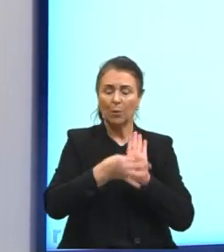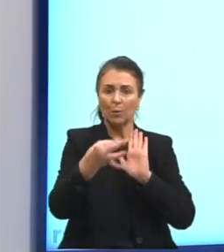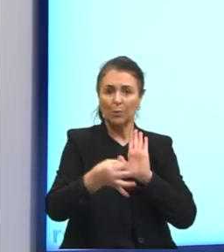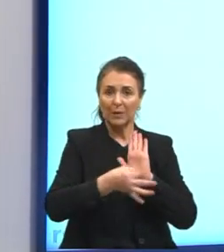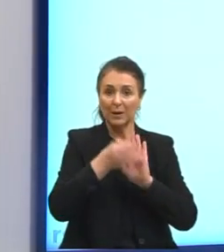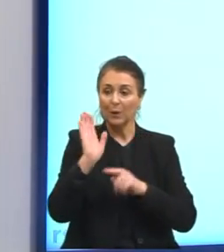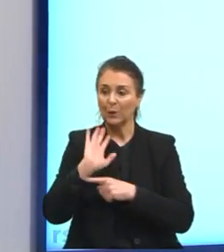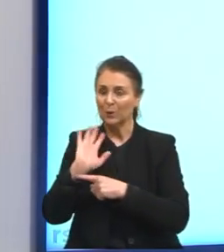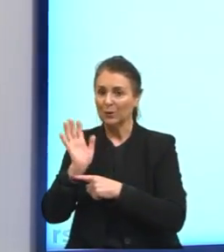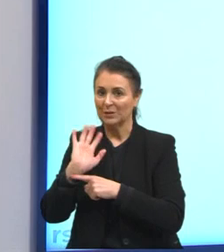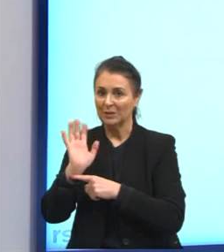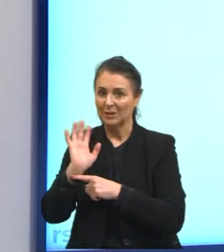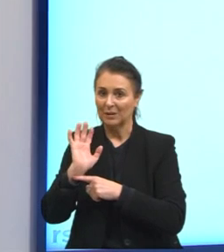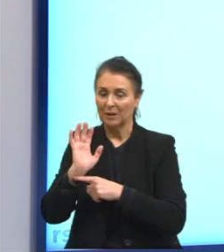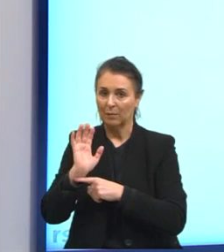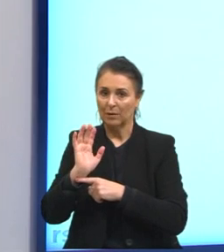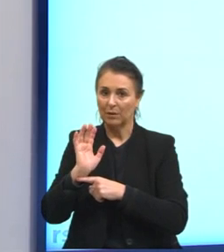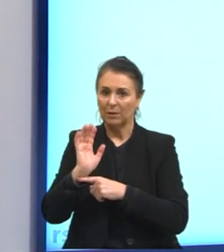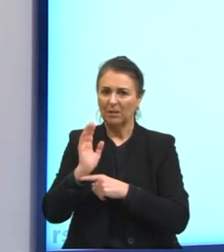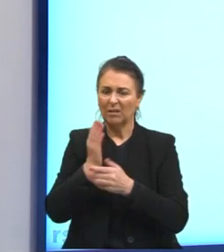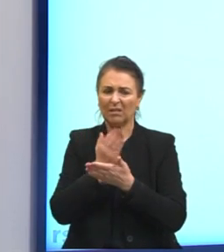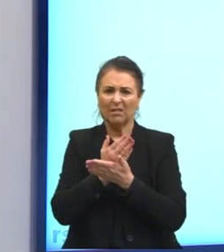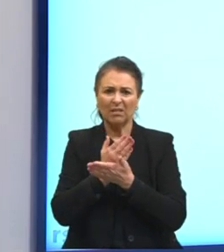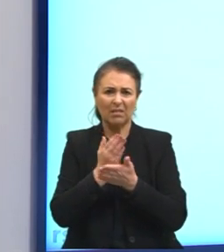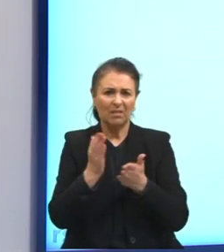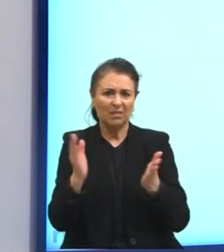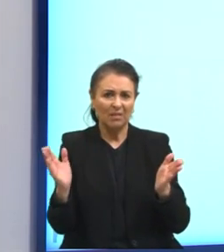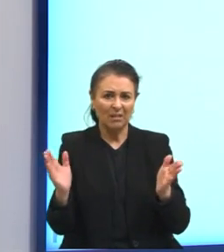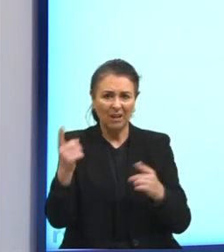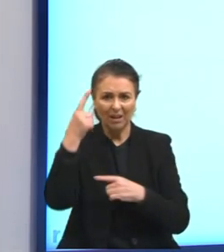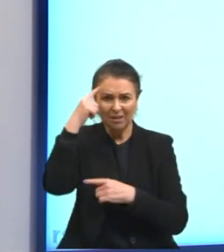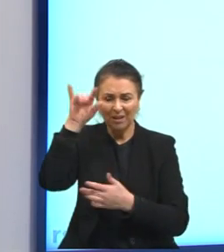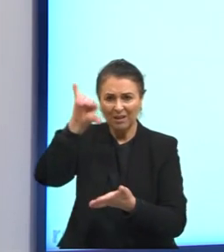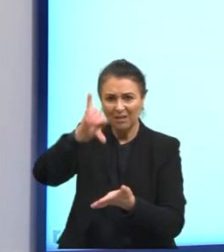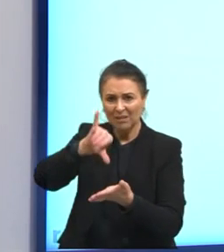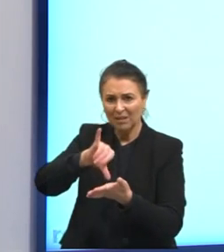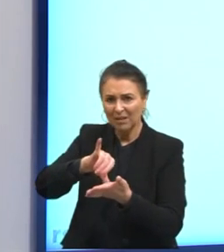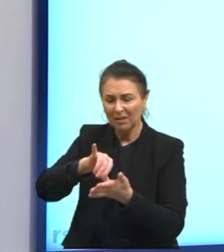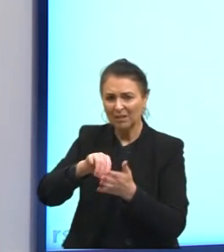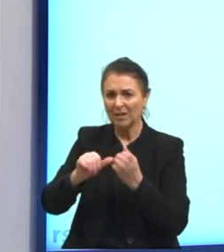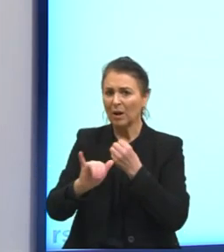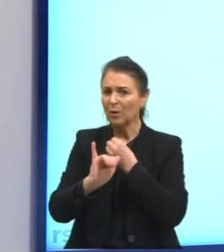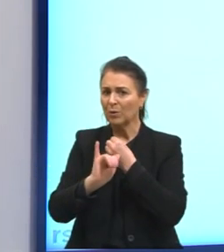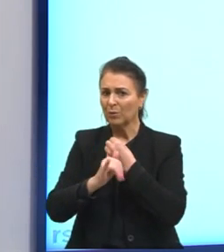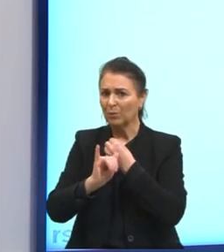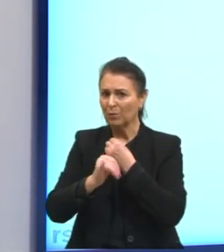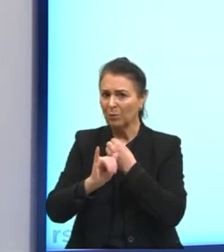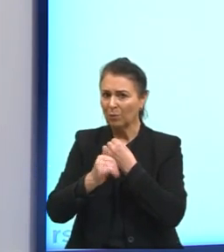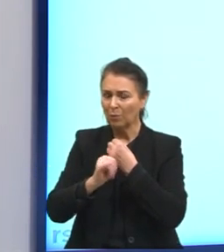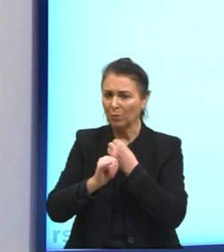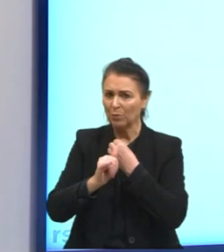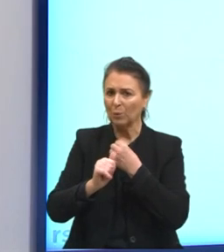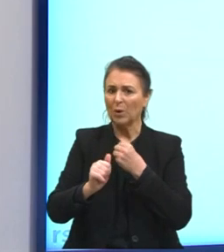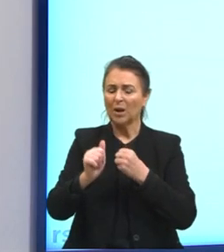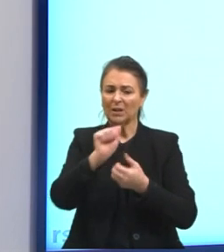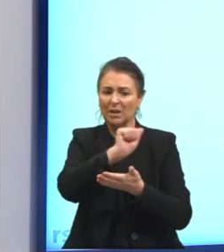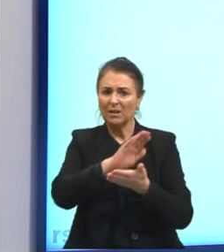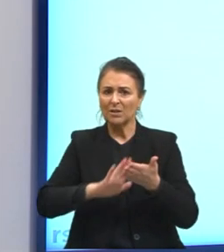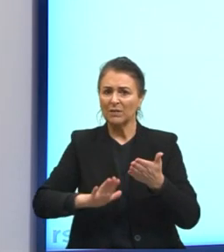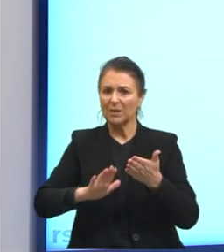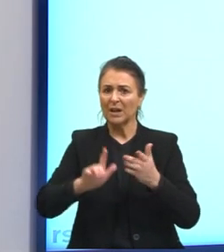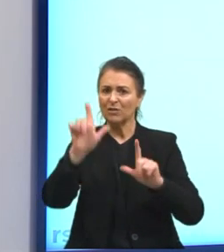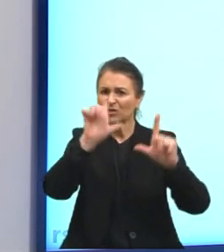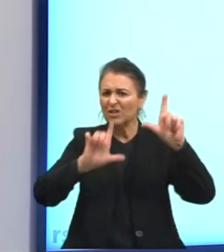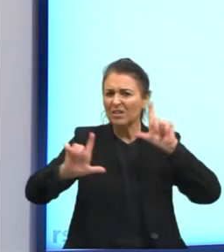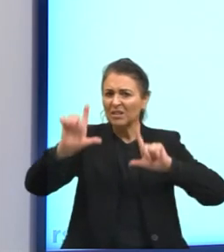que destrói a ideia central do conto sobre a importância das atividades do lazer. Não, não fala sobre isso.